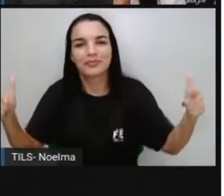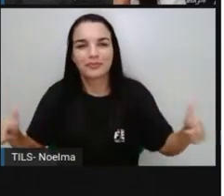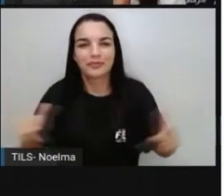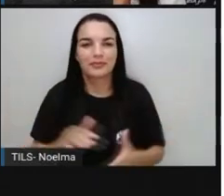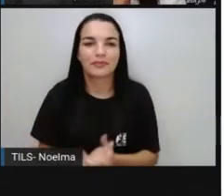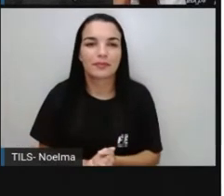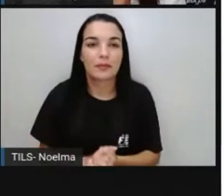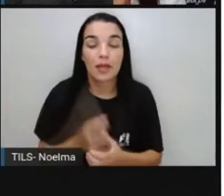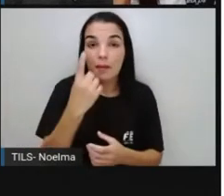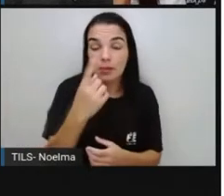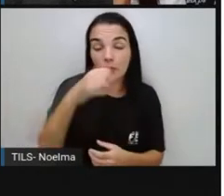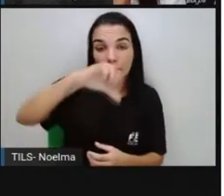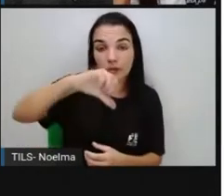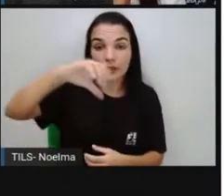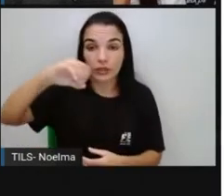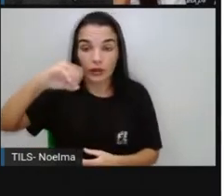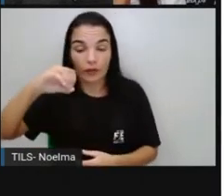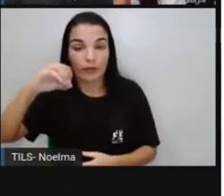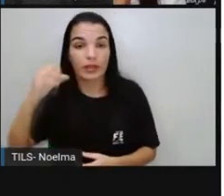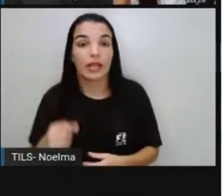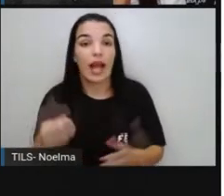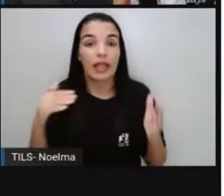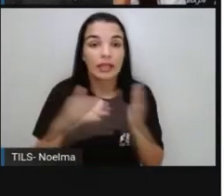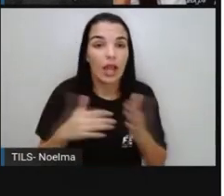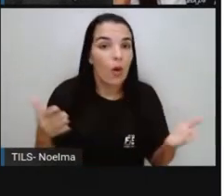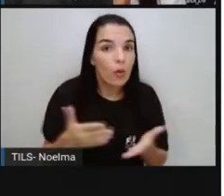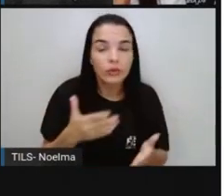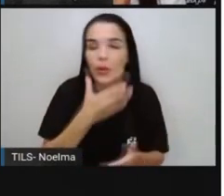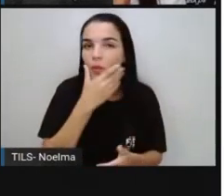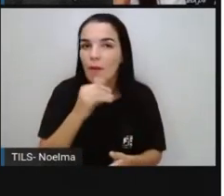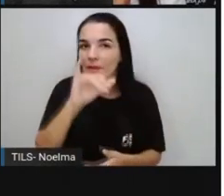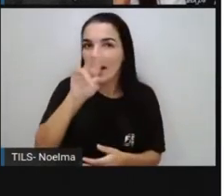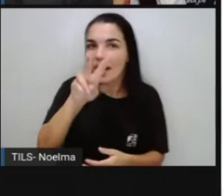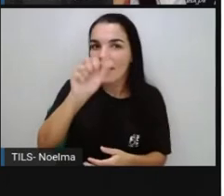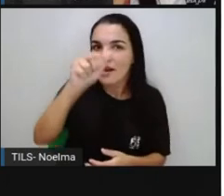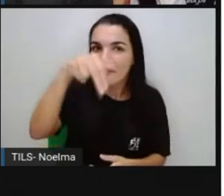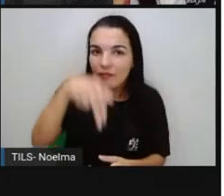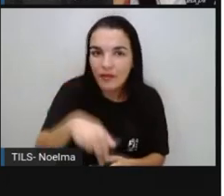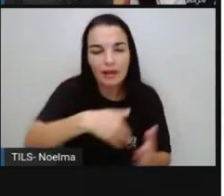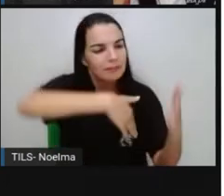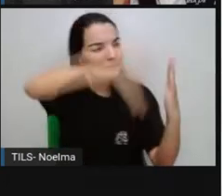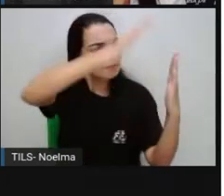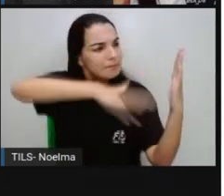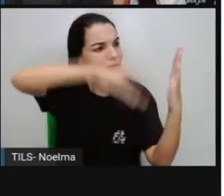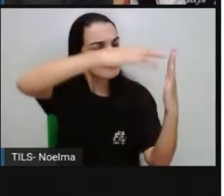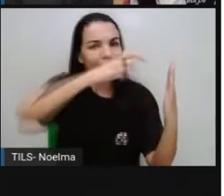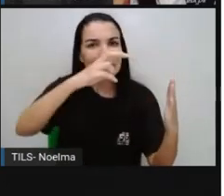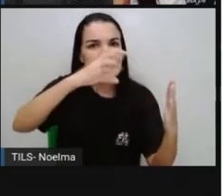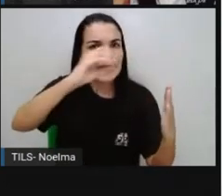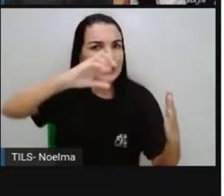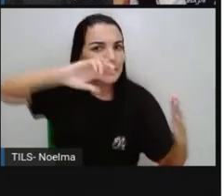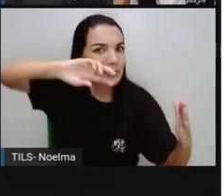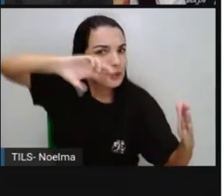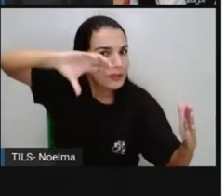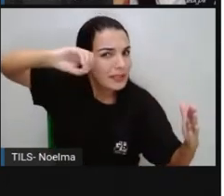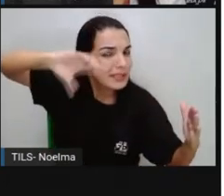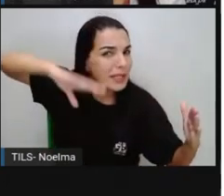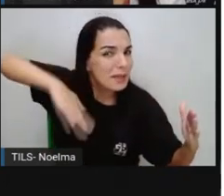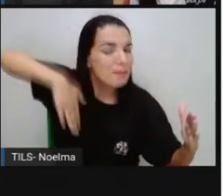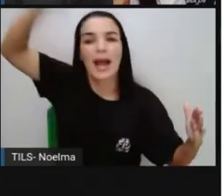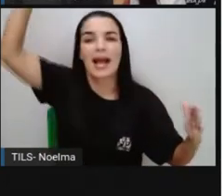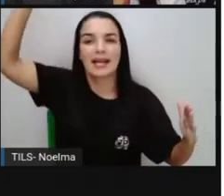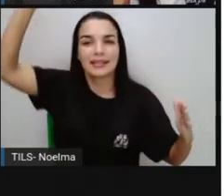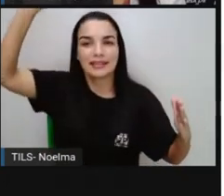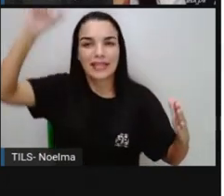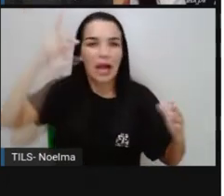De 1990 até hoje, Ivan Cruz pintou mais de 500 quadros retratando